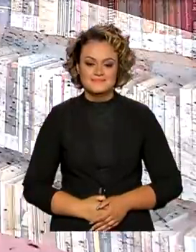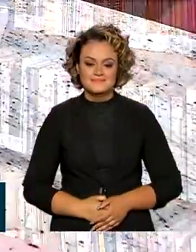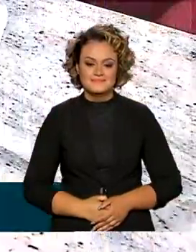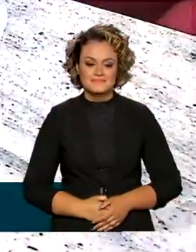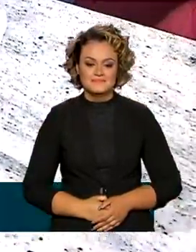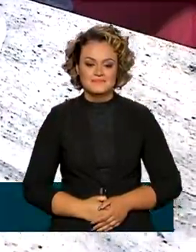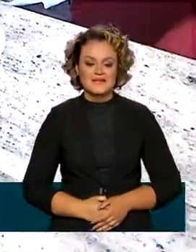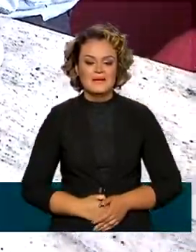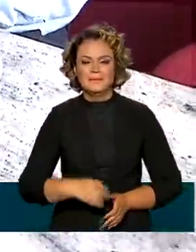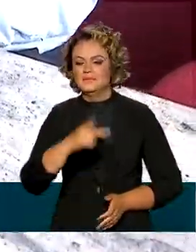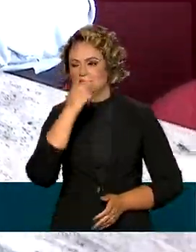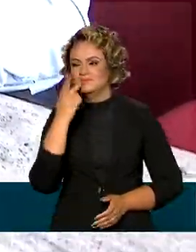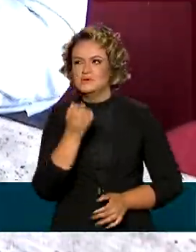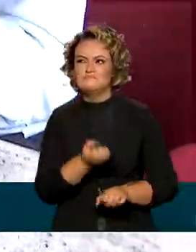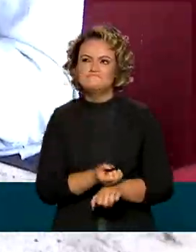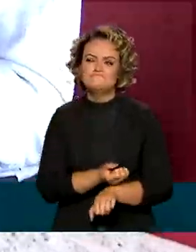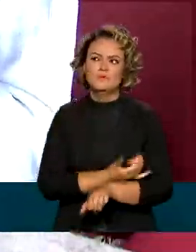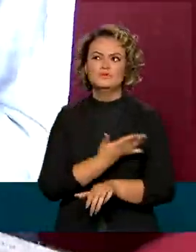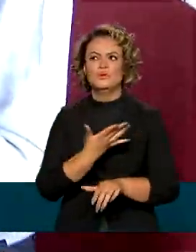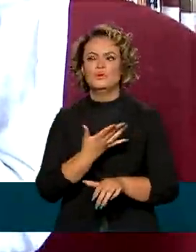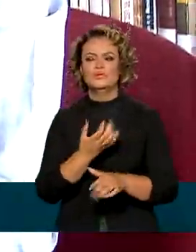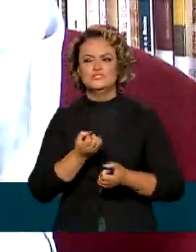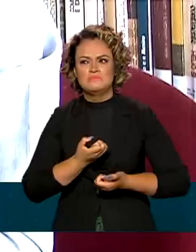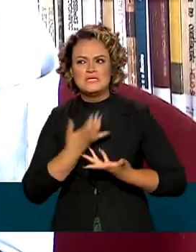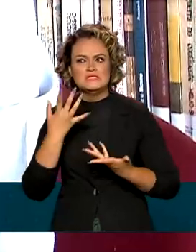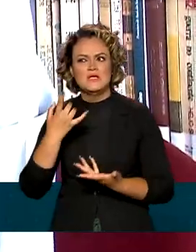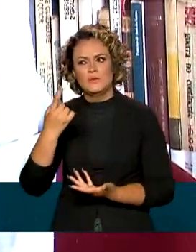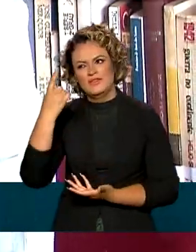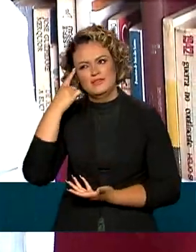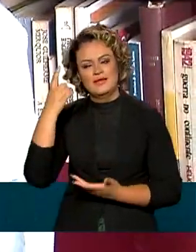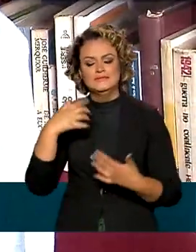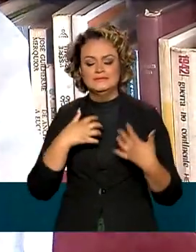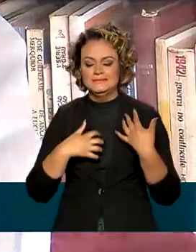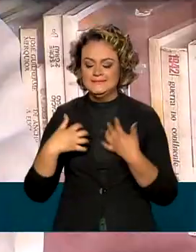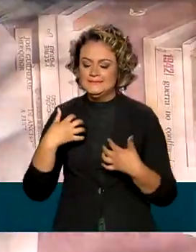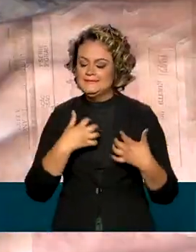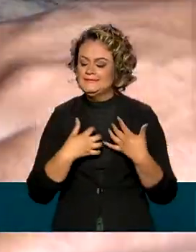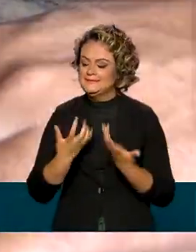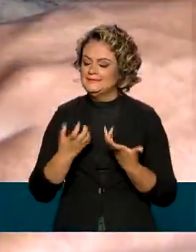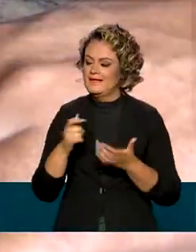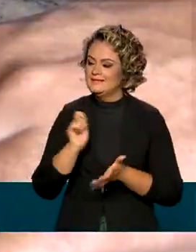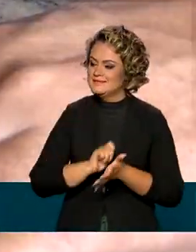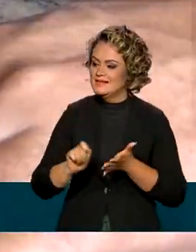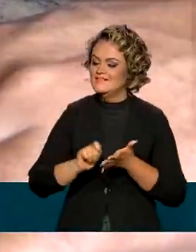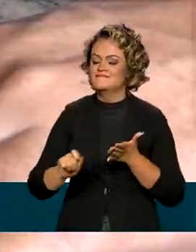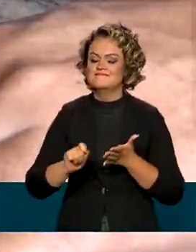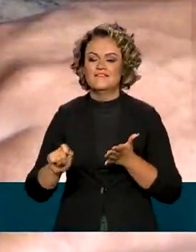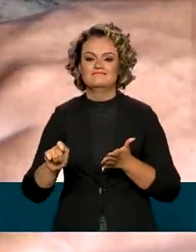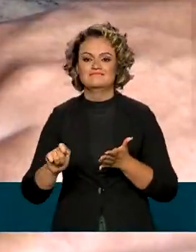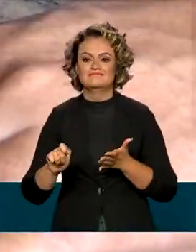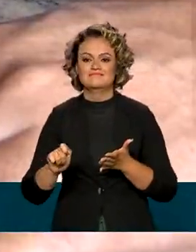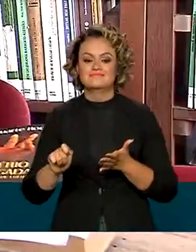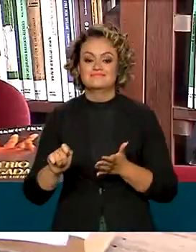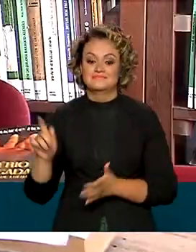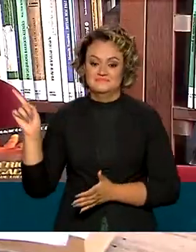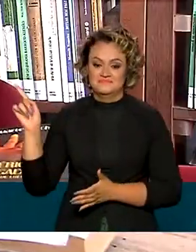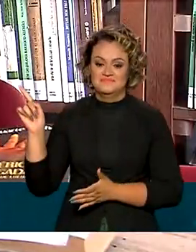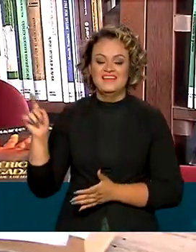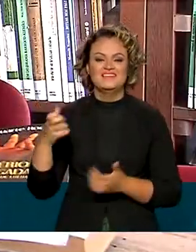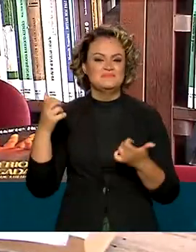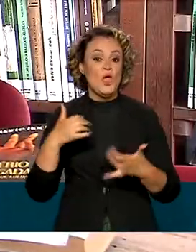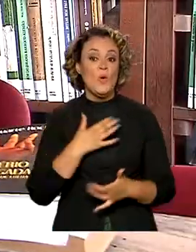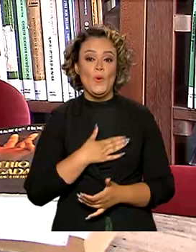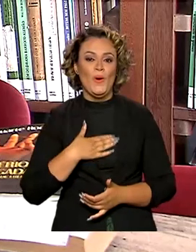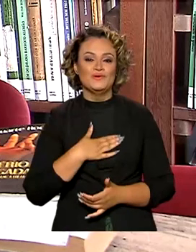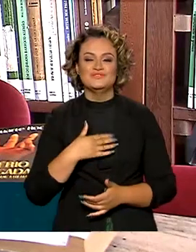Uma emoção, uma expressão, uma ideia inquieta que transborda até ganhar a folha de papel. Gosto muito de